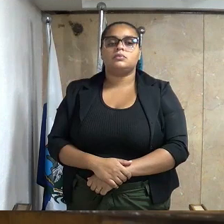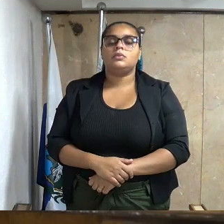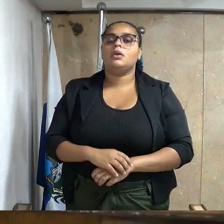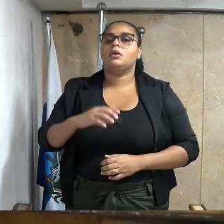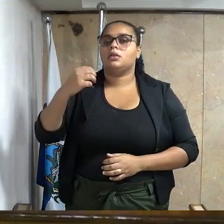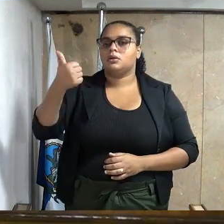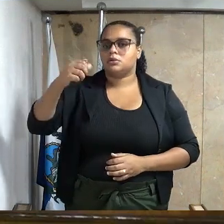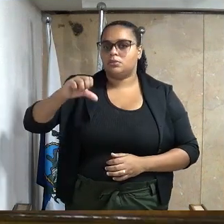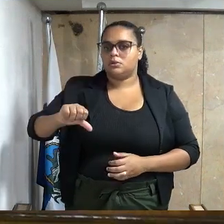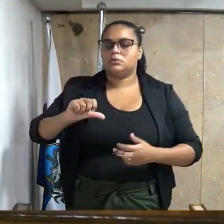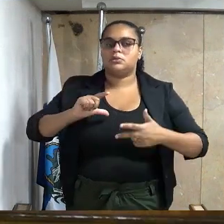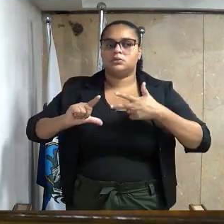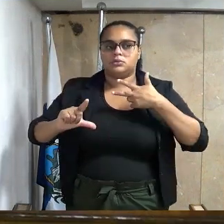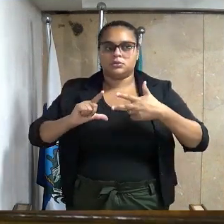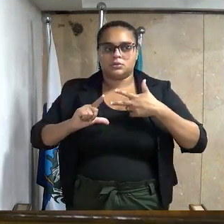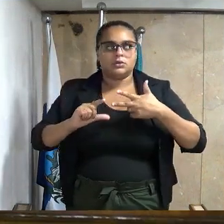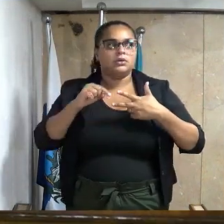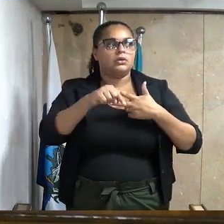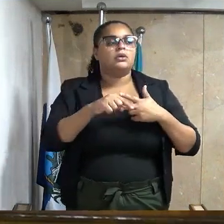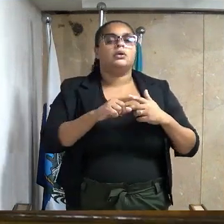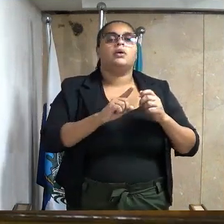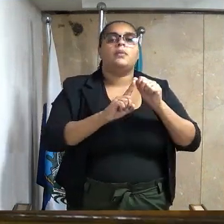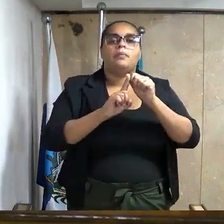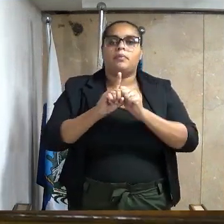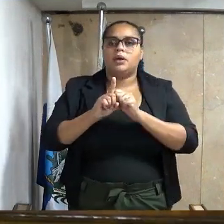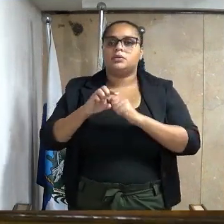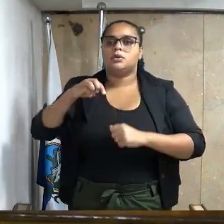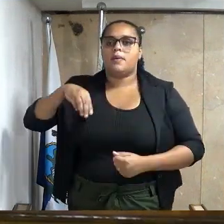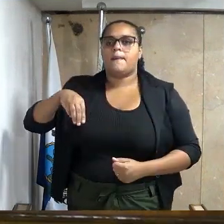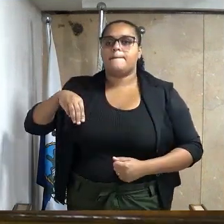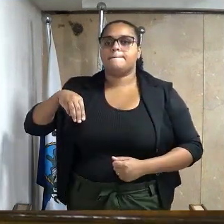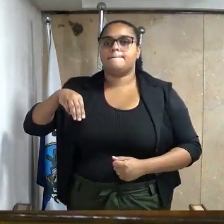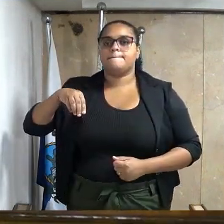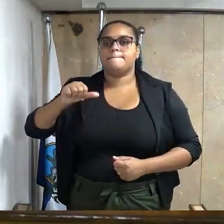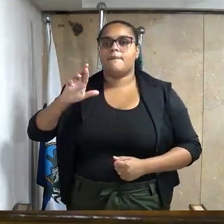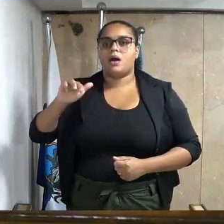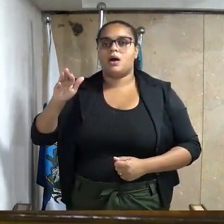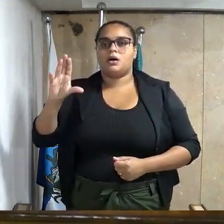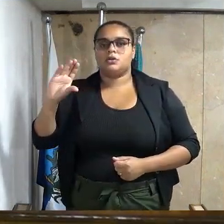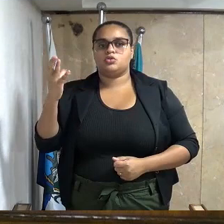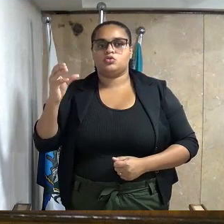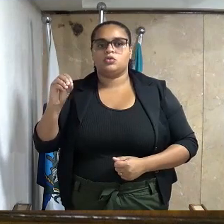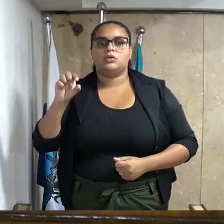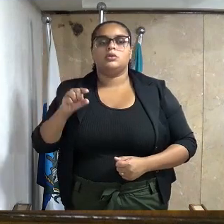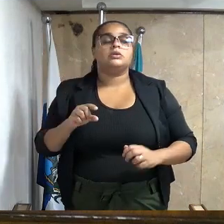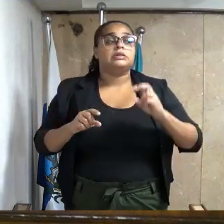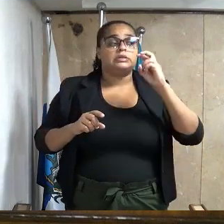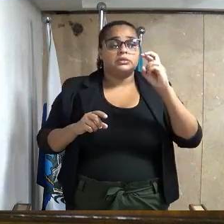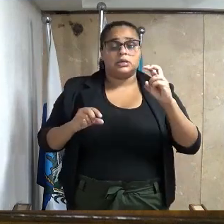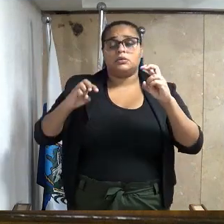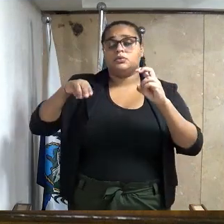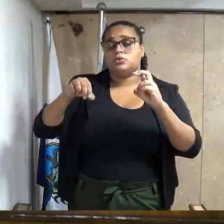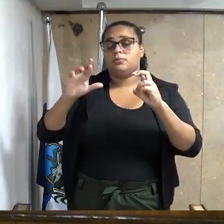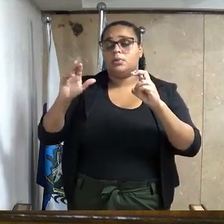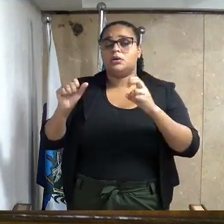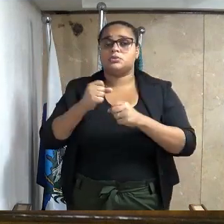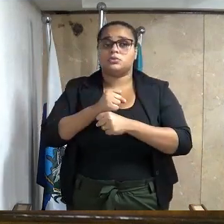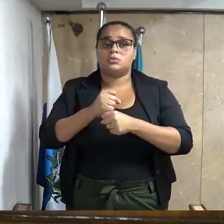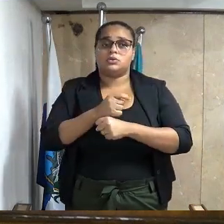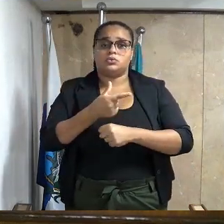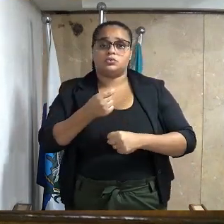19ª Legislatura, sessão ordinária do mês de março, 1ª reunião ordinária de 5 de março de 2024.